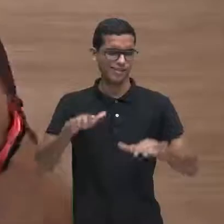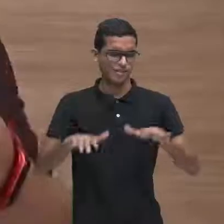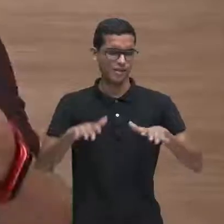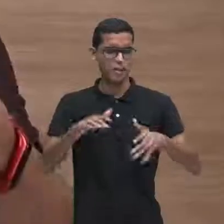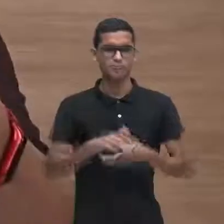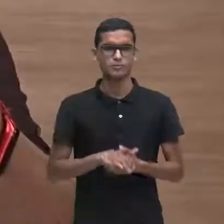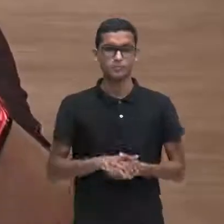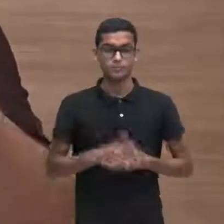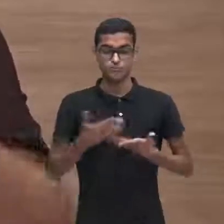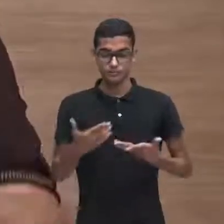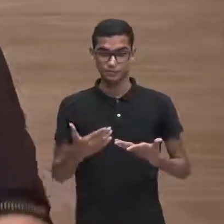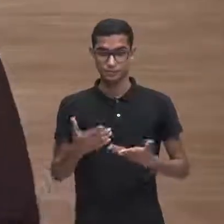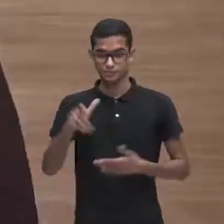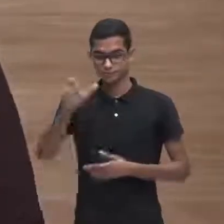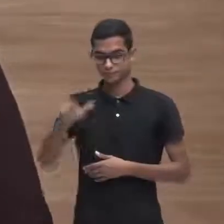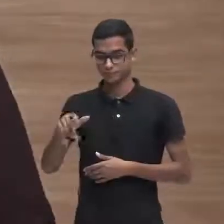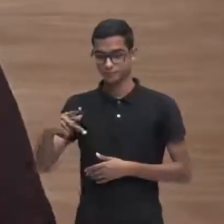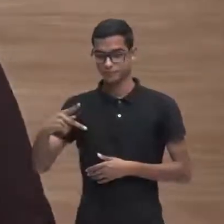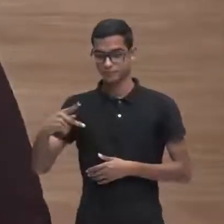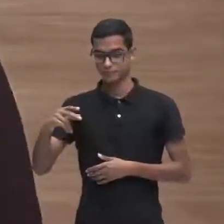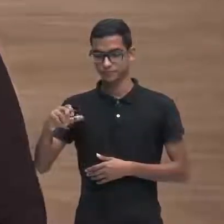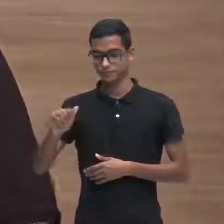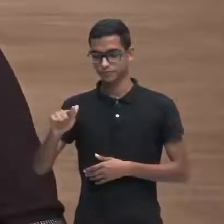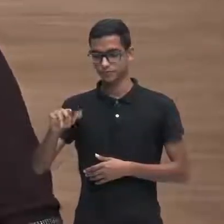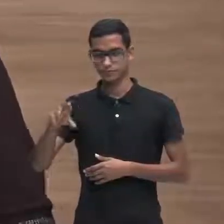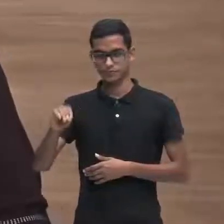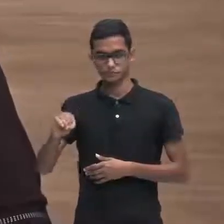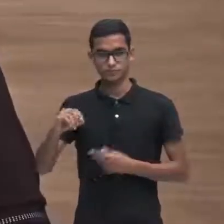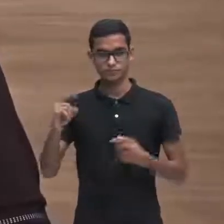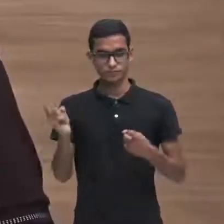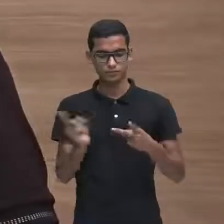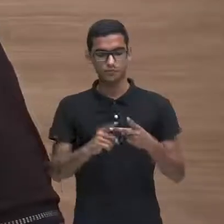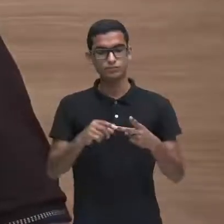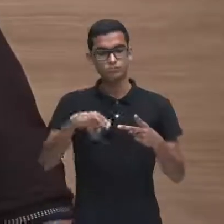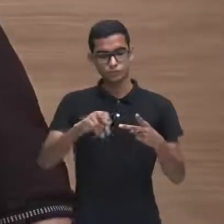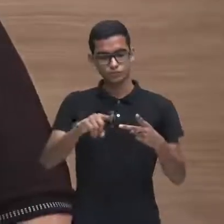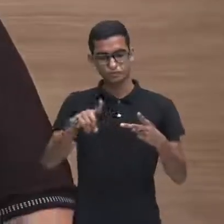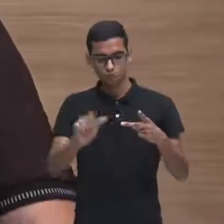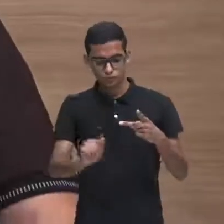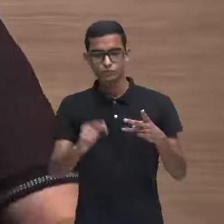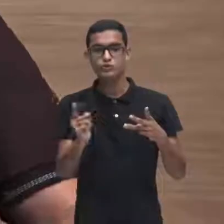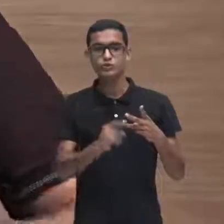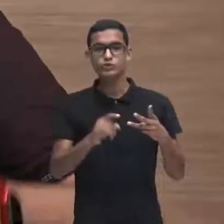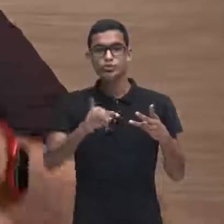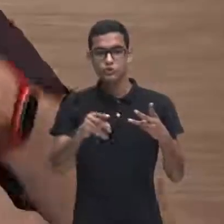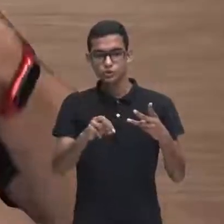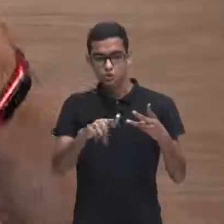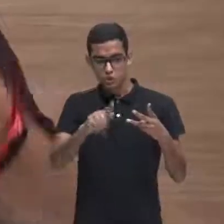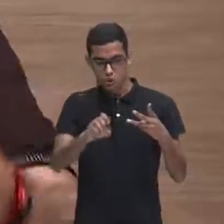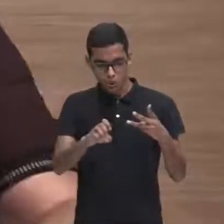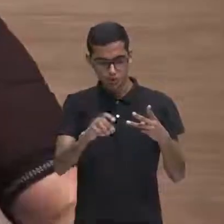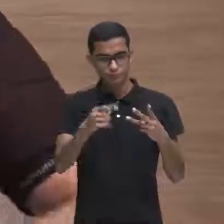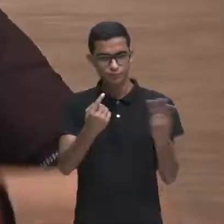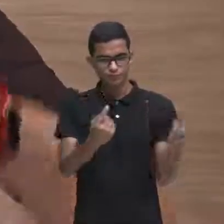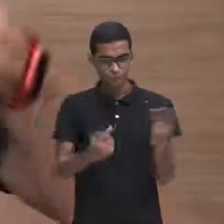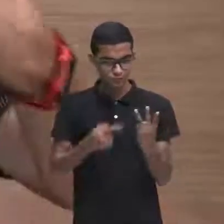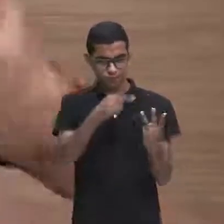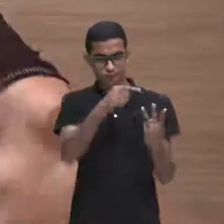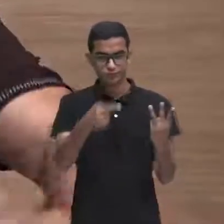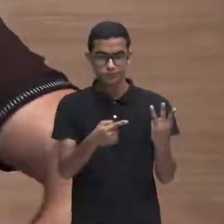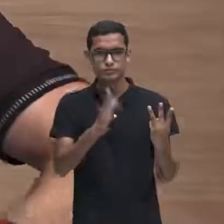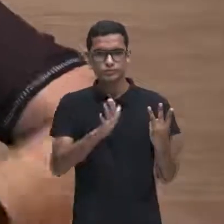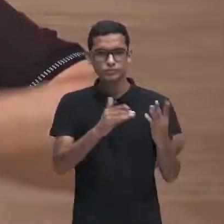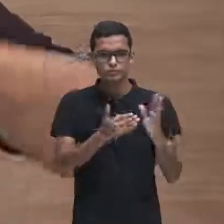Paulo Neuza Jorge começam a apresentar já estavam